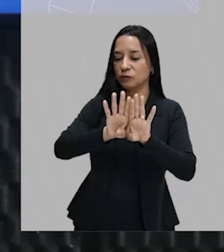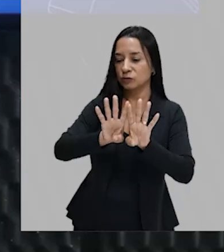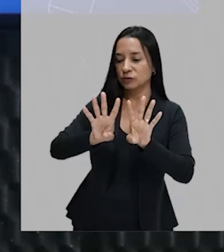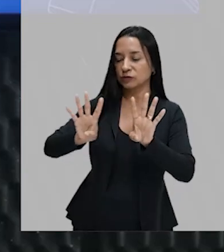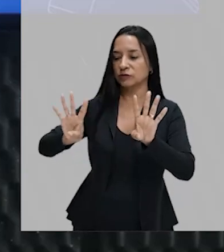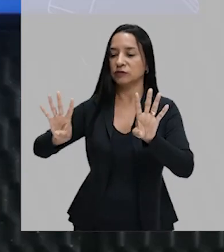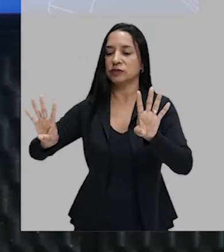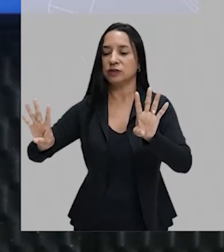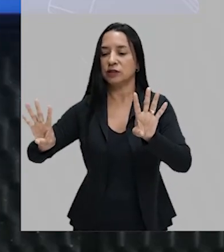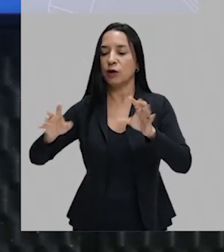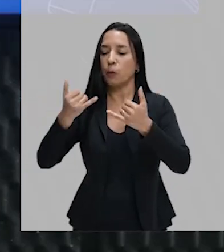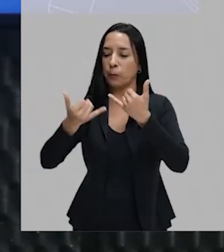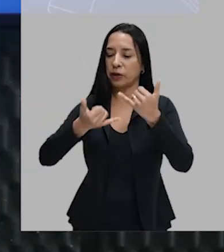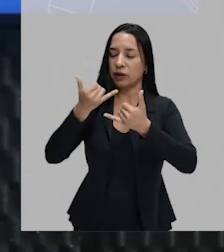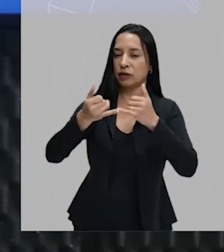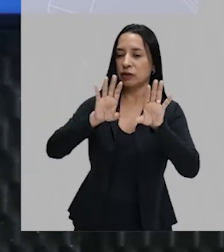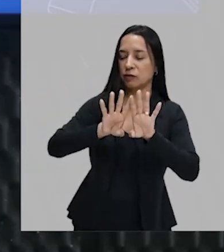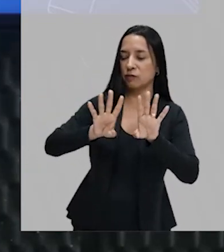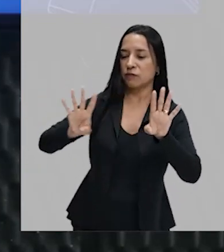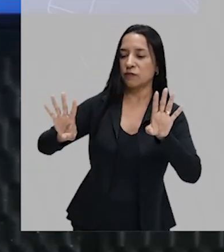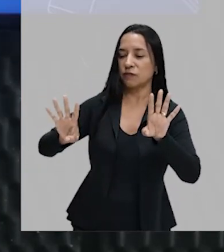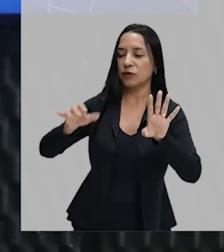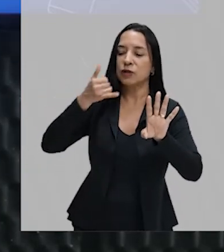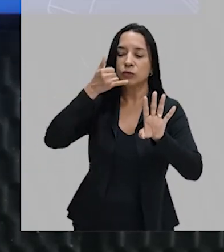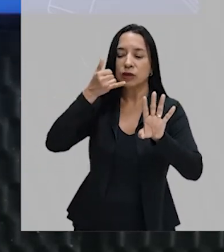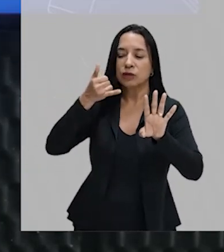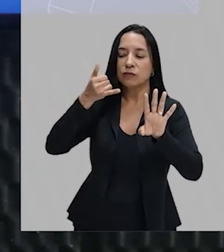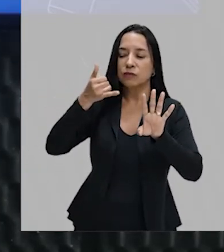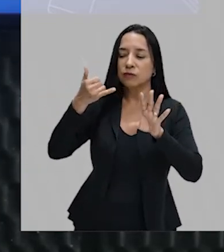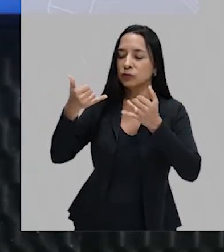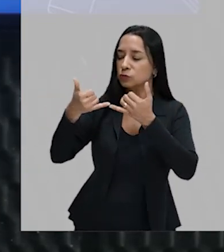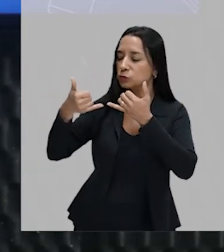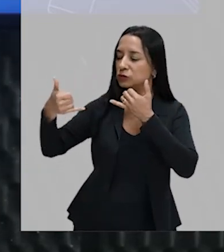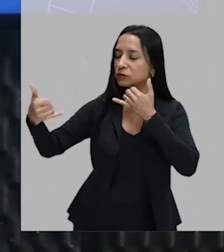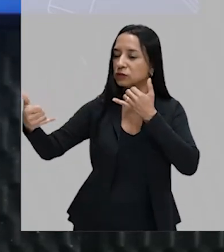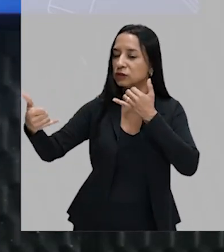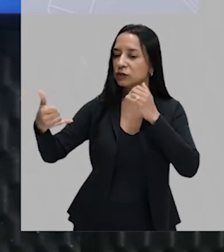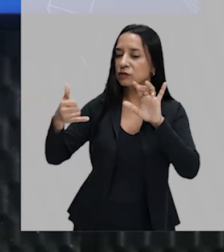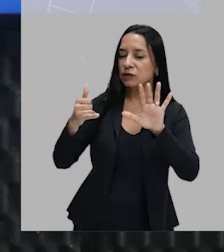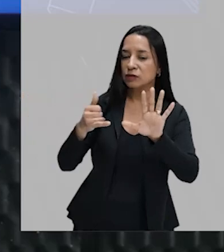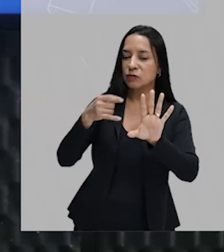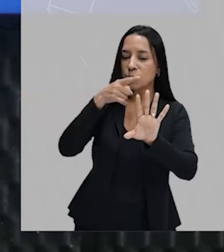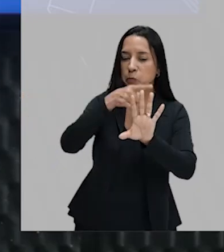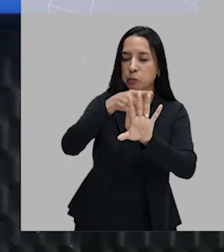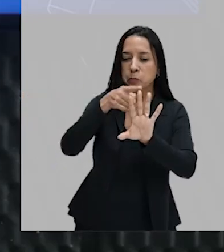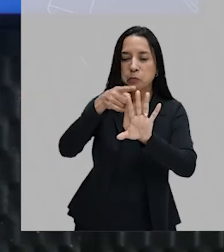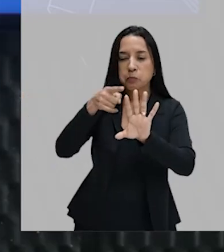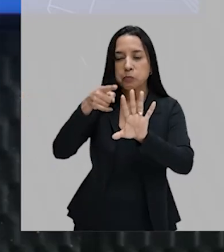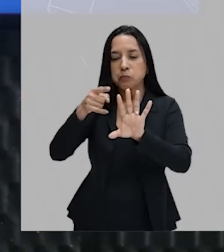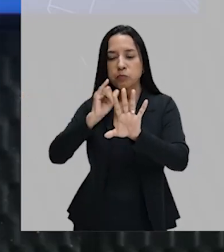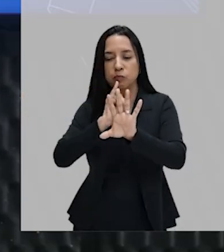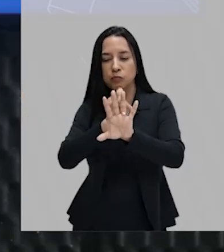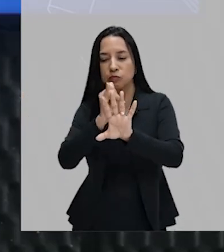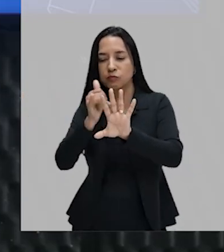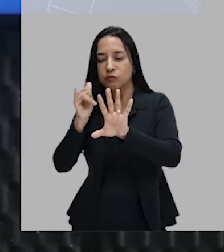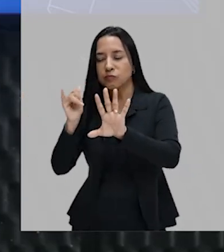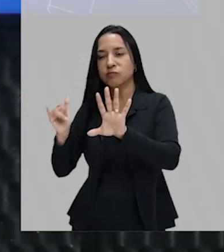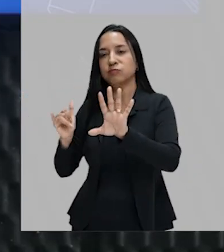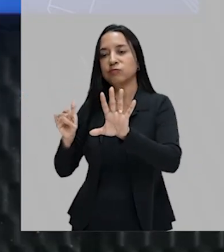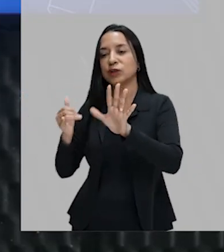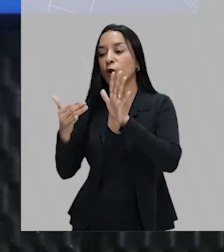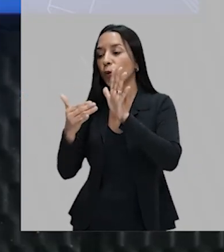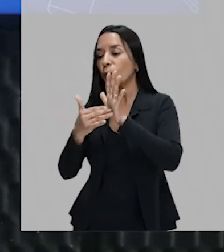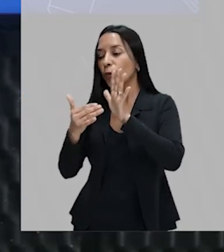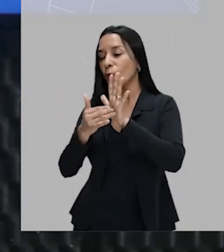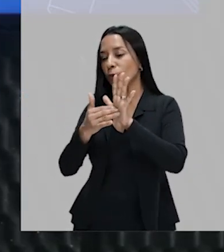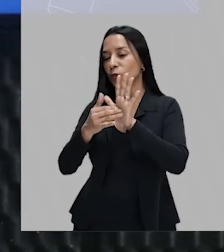primeira pessoa conta um segredo para a segunda da fila, que vai reproduzindo até o último da fila. E aí